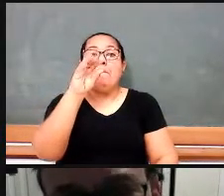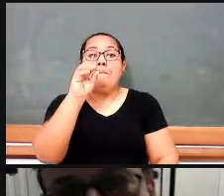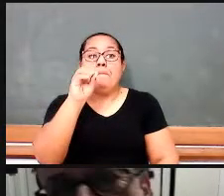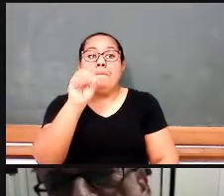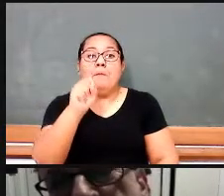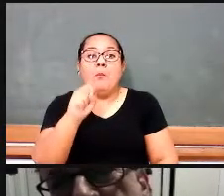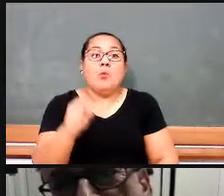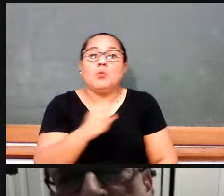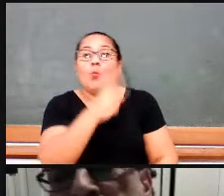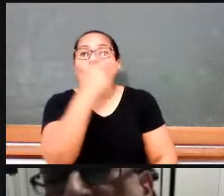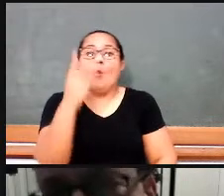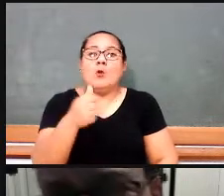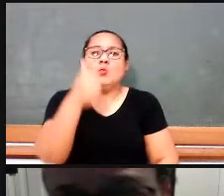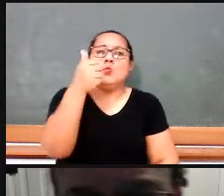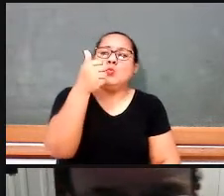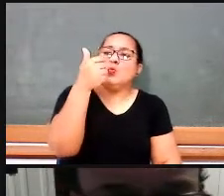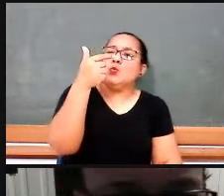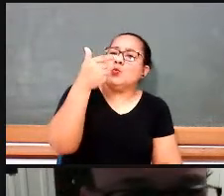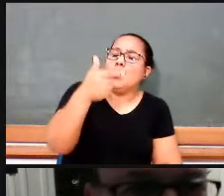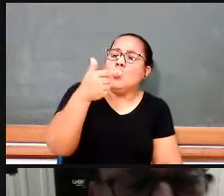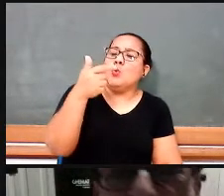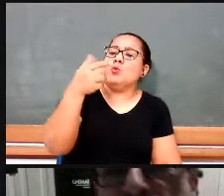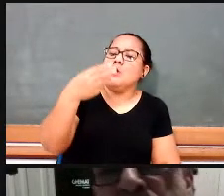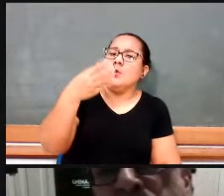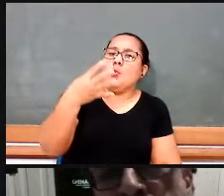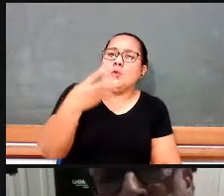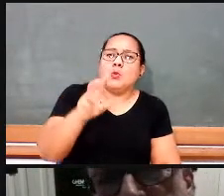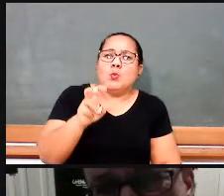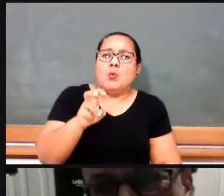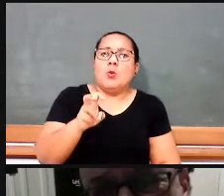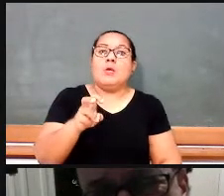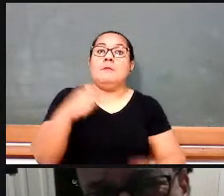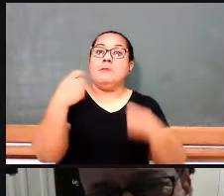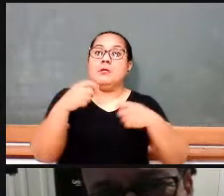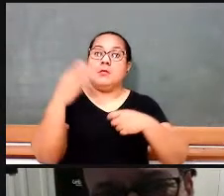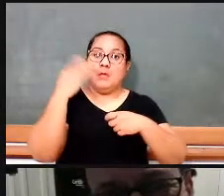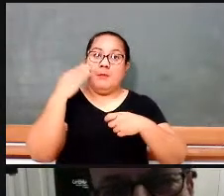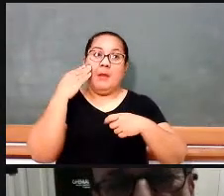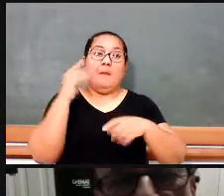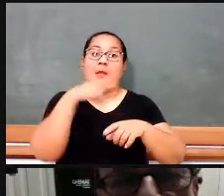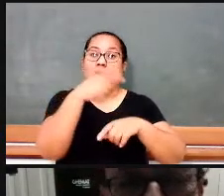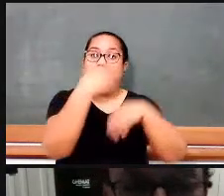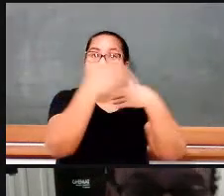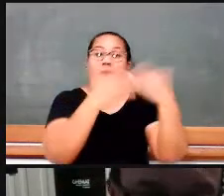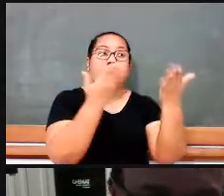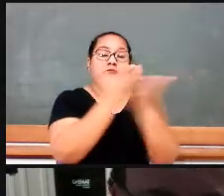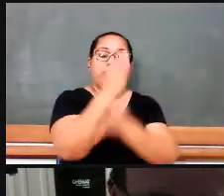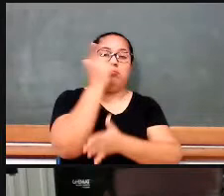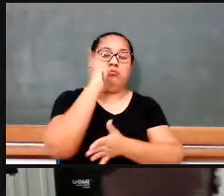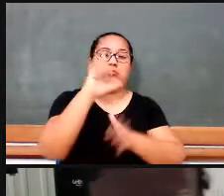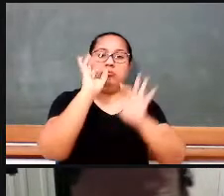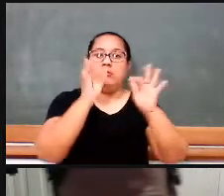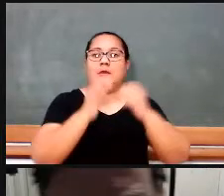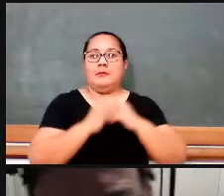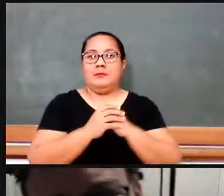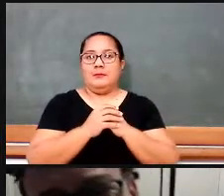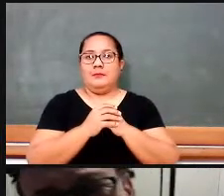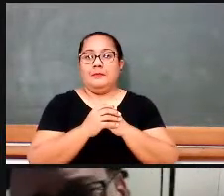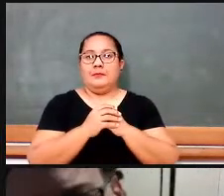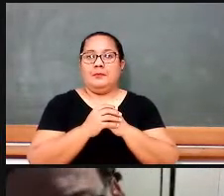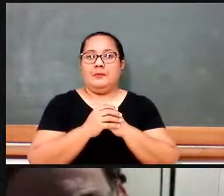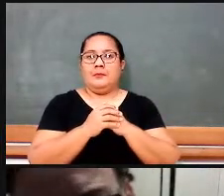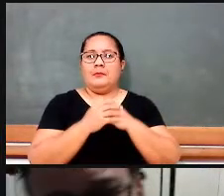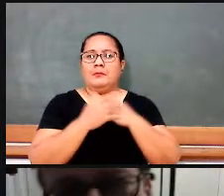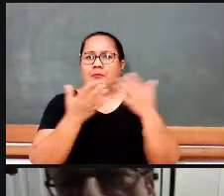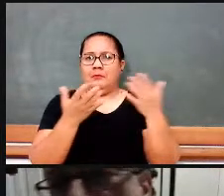ensinado e é isso que o professor vai ser formado para ensinar. Bom, toda essa